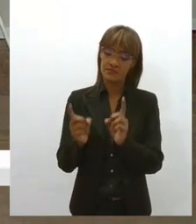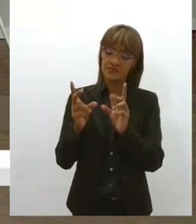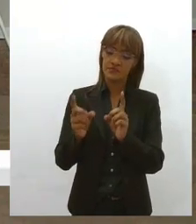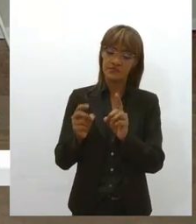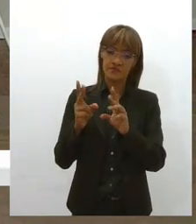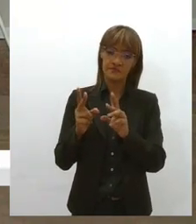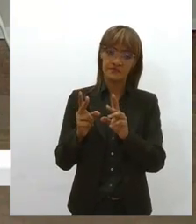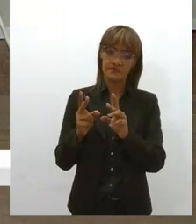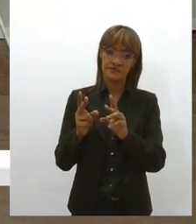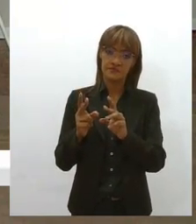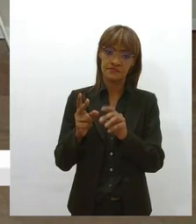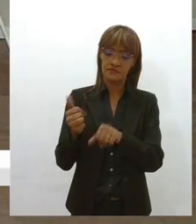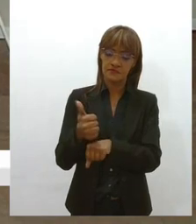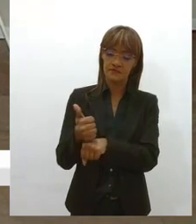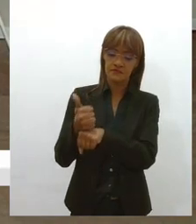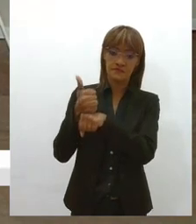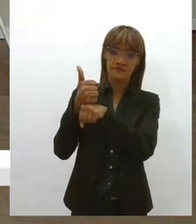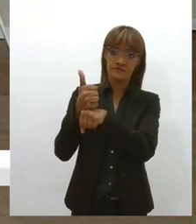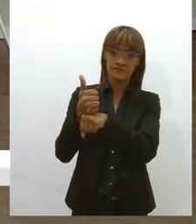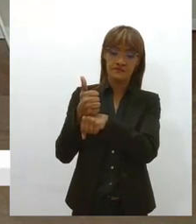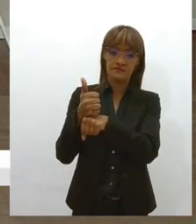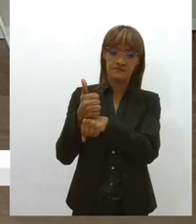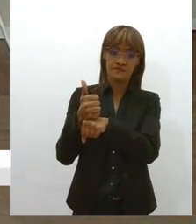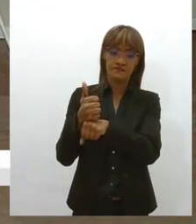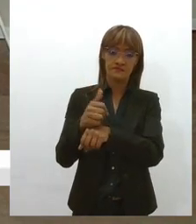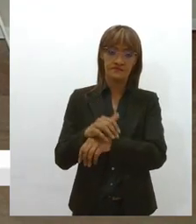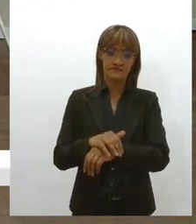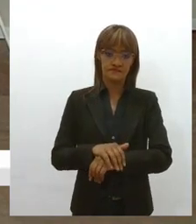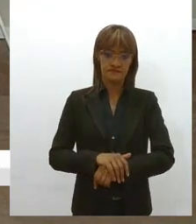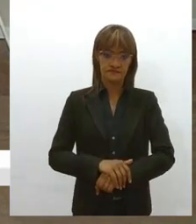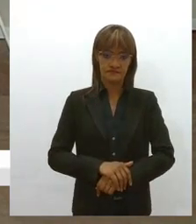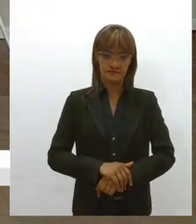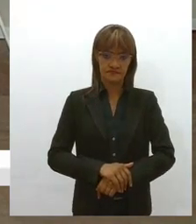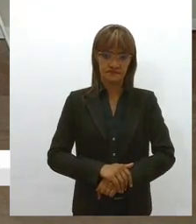que vai ser contratado por licitação dessa forma?